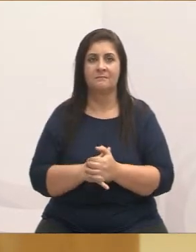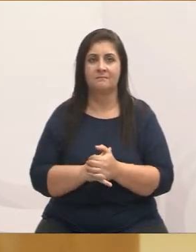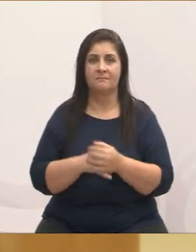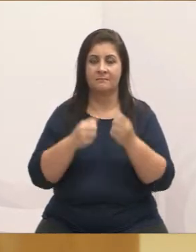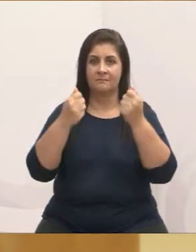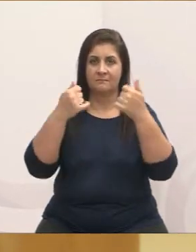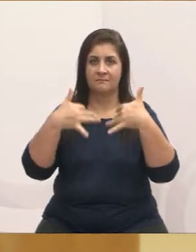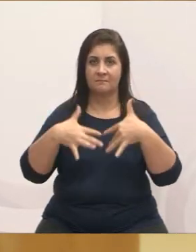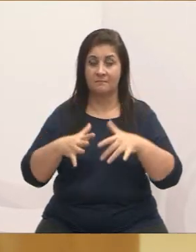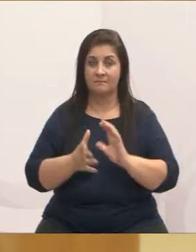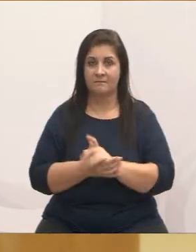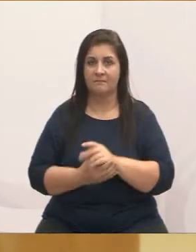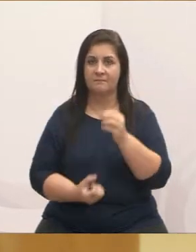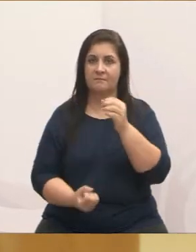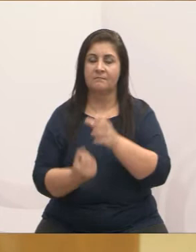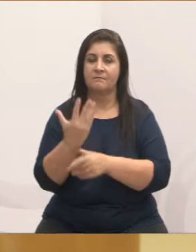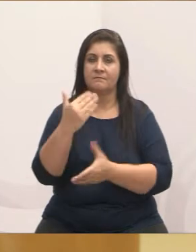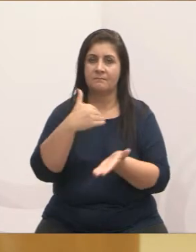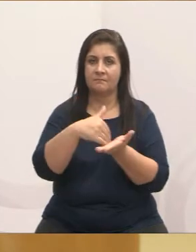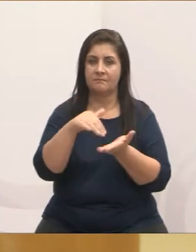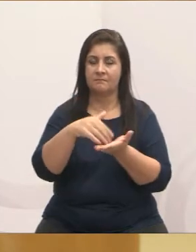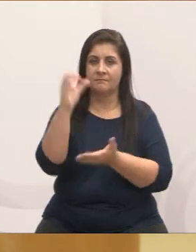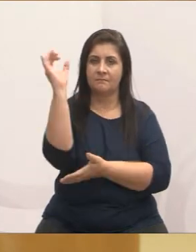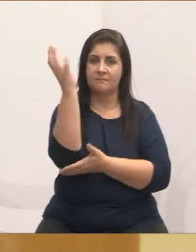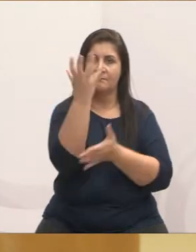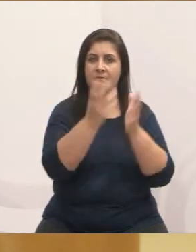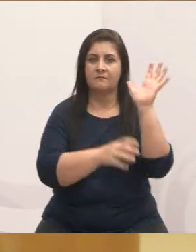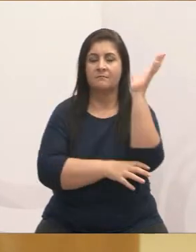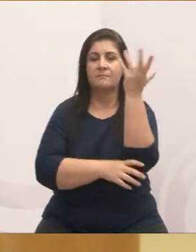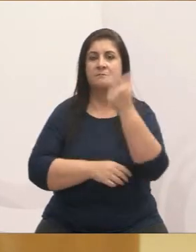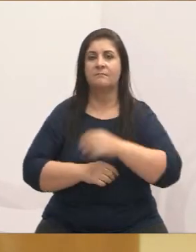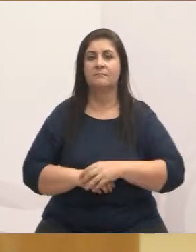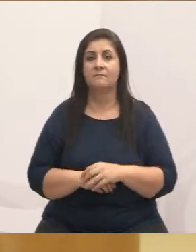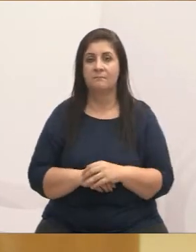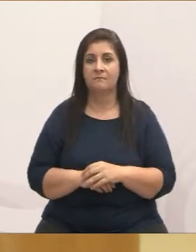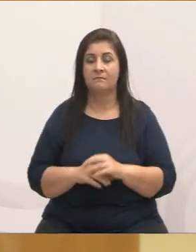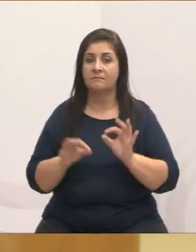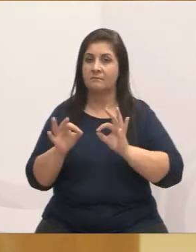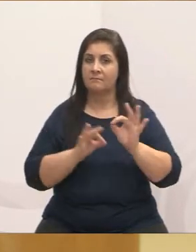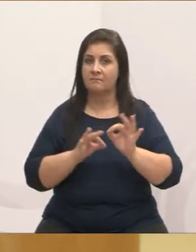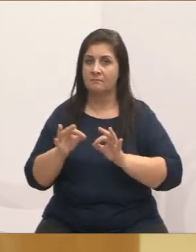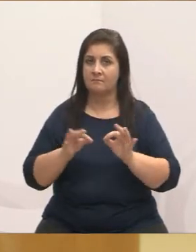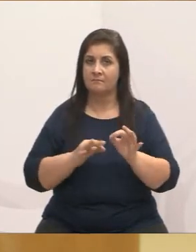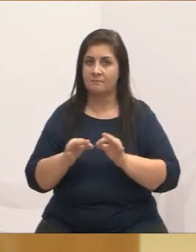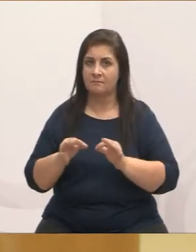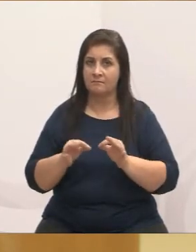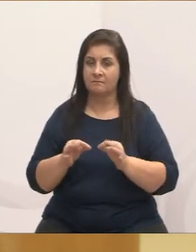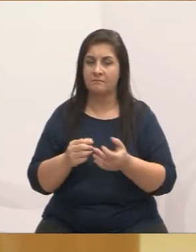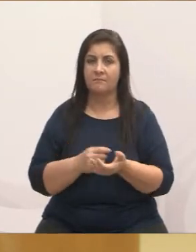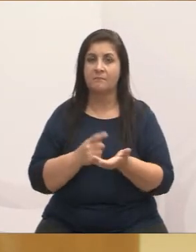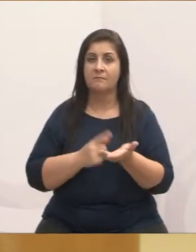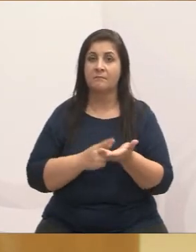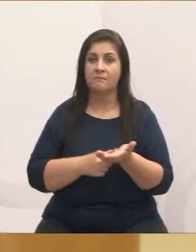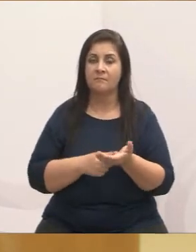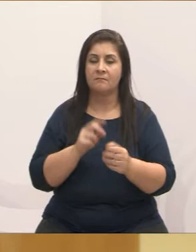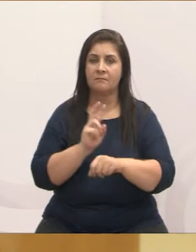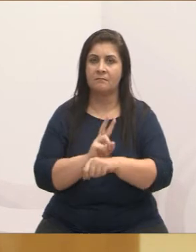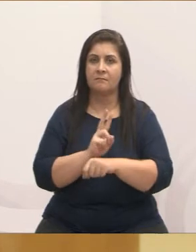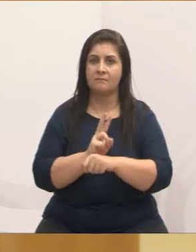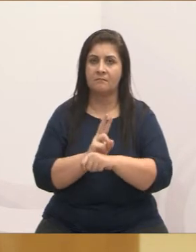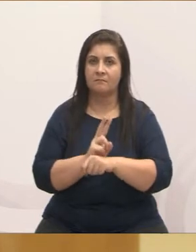Fica criada a Secretaria do Meio Ambiente tendo como finalidade promover programas ambientais de proteção à fauna,